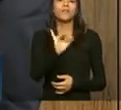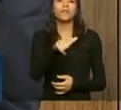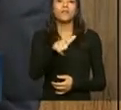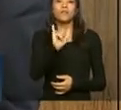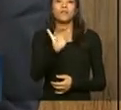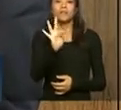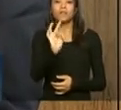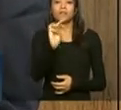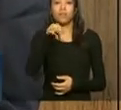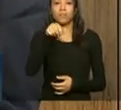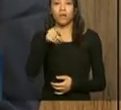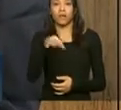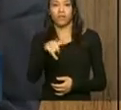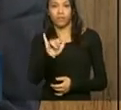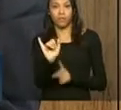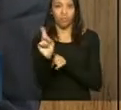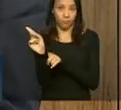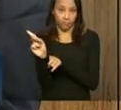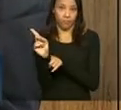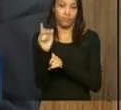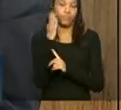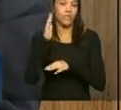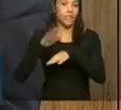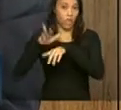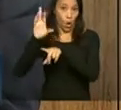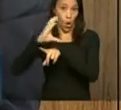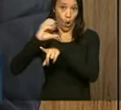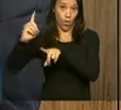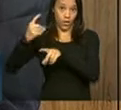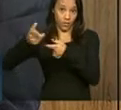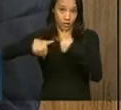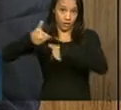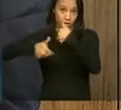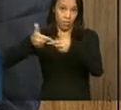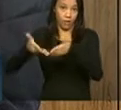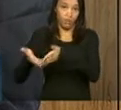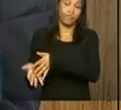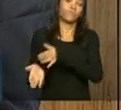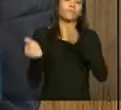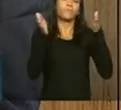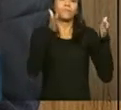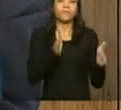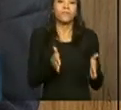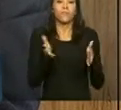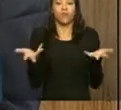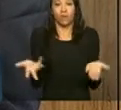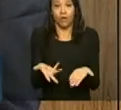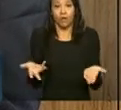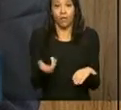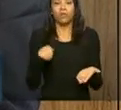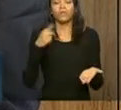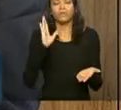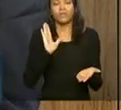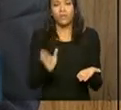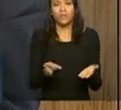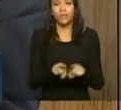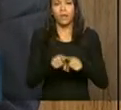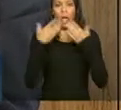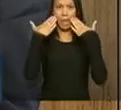discussões. Como resultado dos trabalhos do grupo de desenvolvimento, está sendo apresentada uma